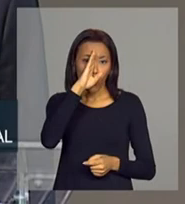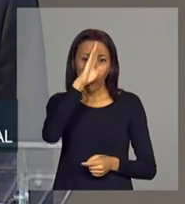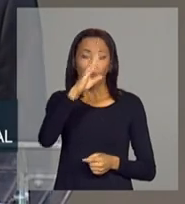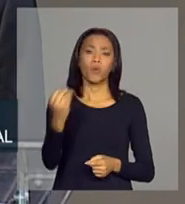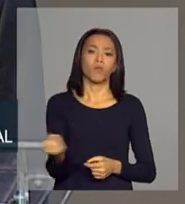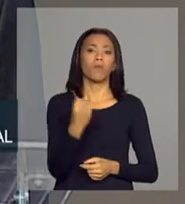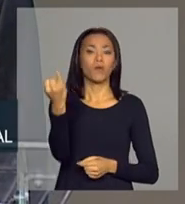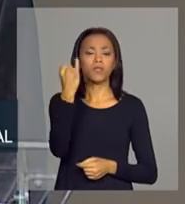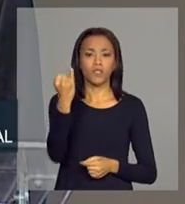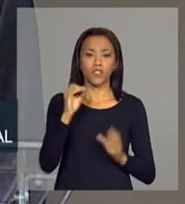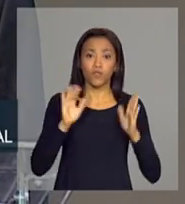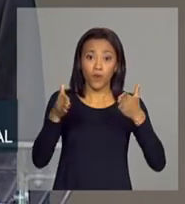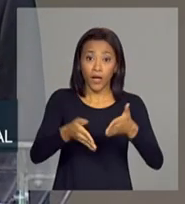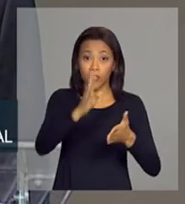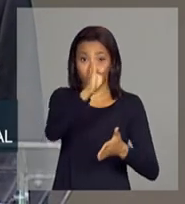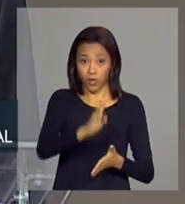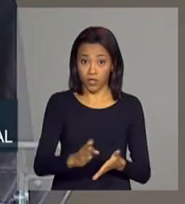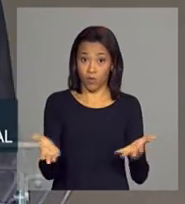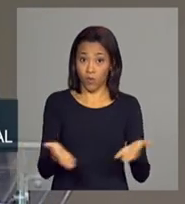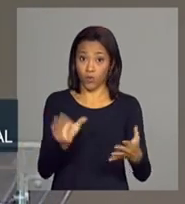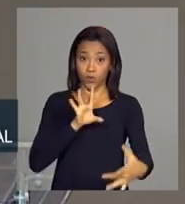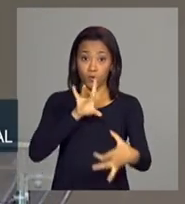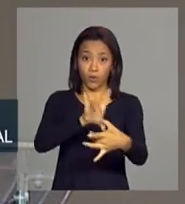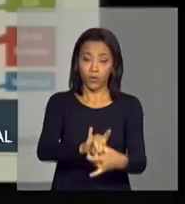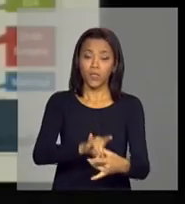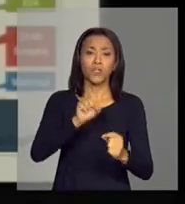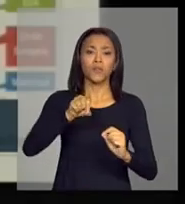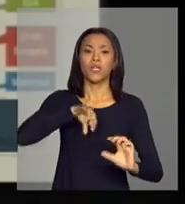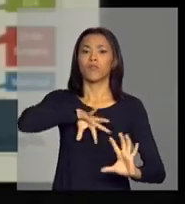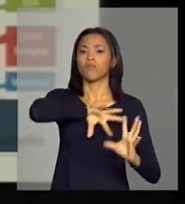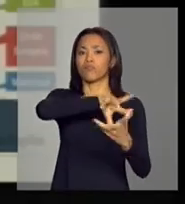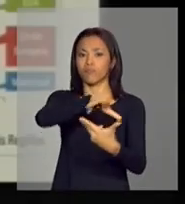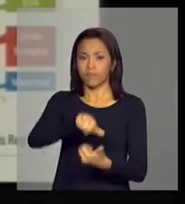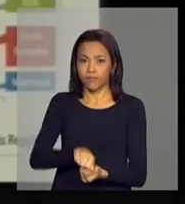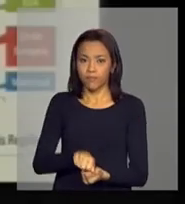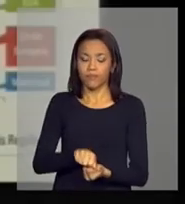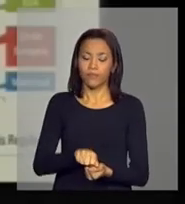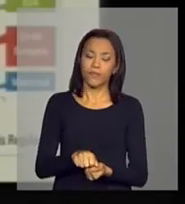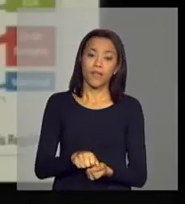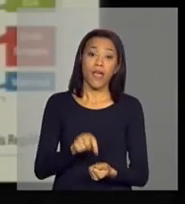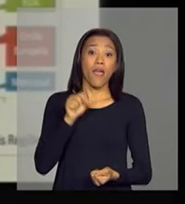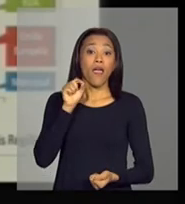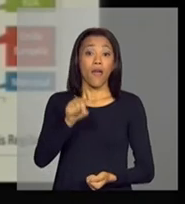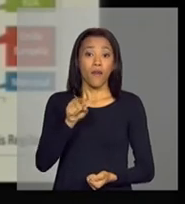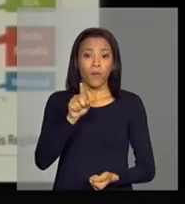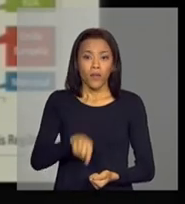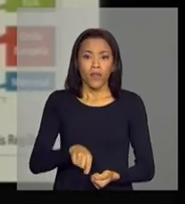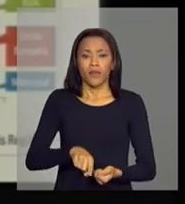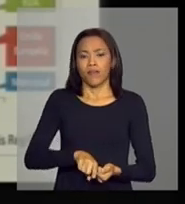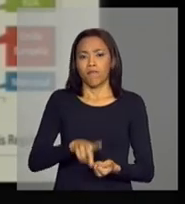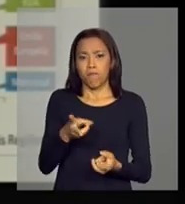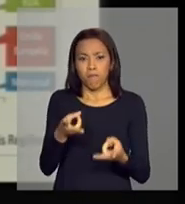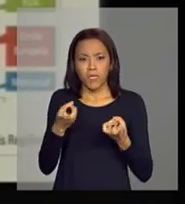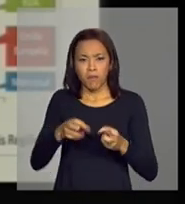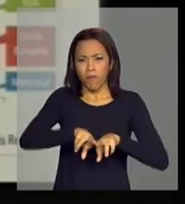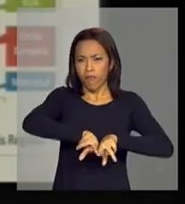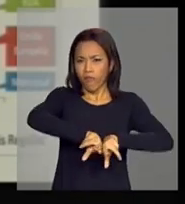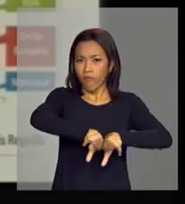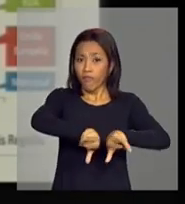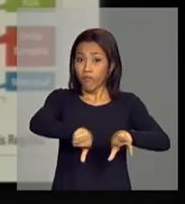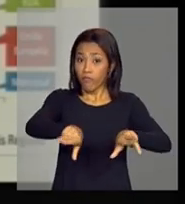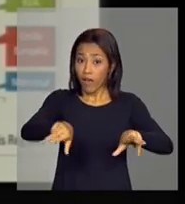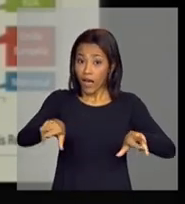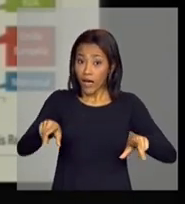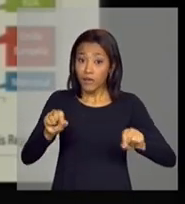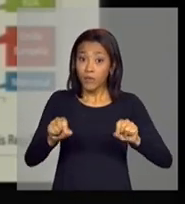respeito do Brasil hoje no contexto internacional é a diversificação da pauta